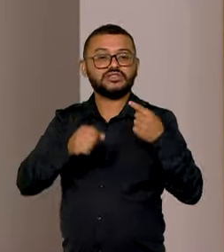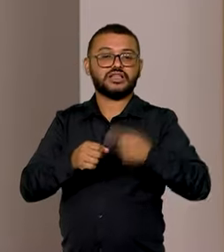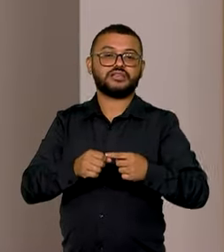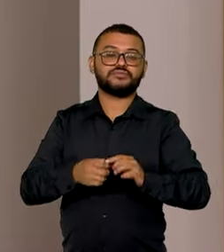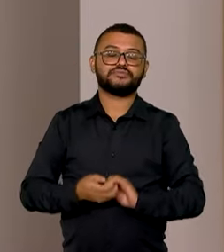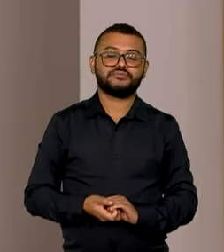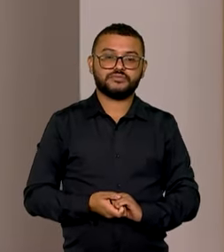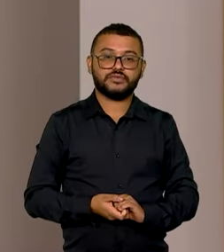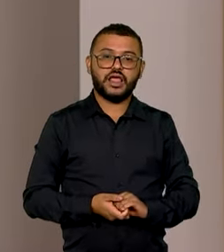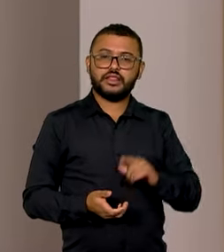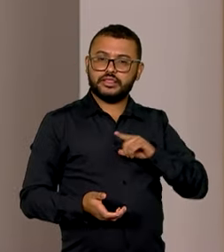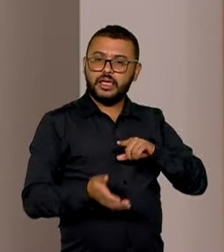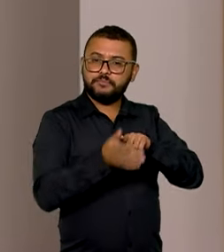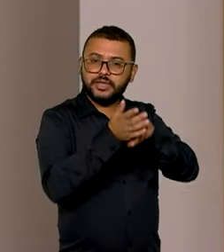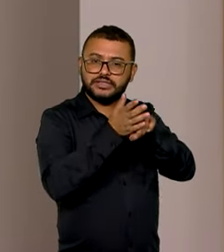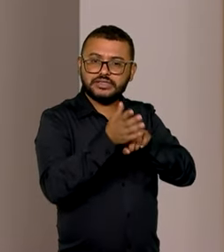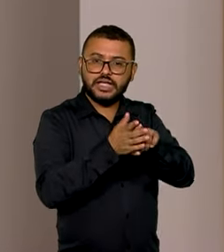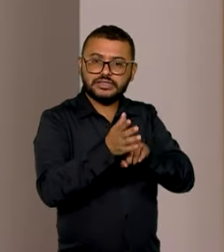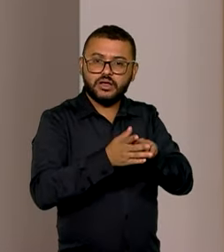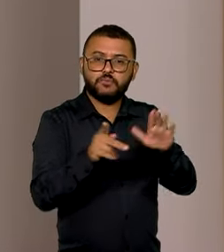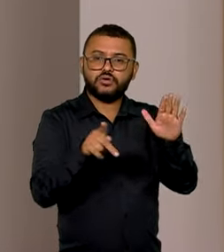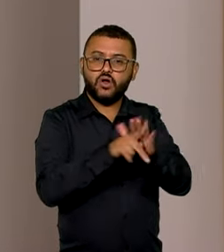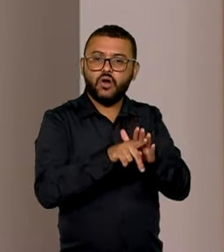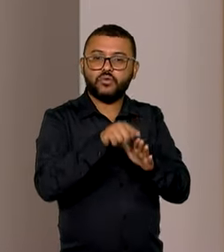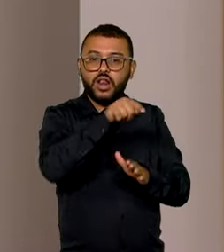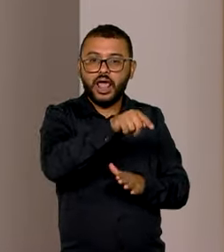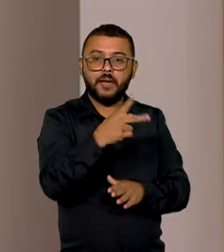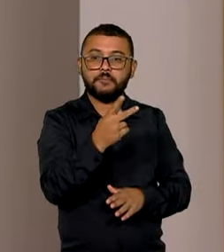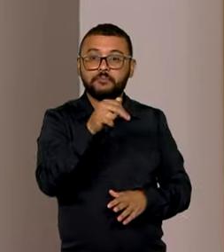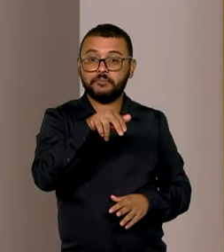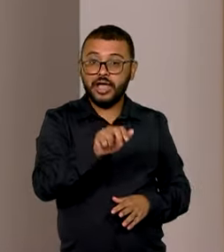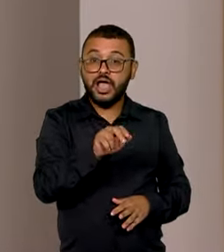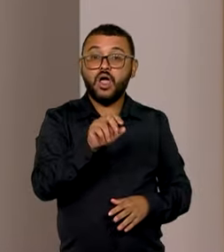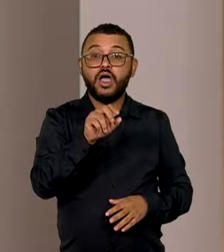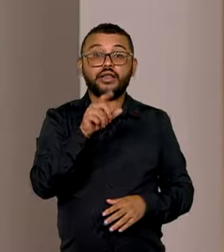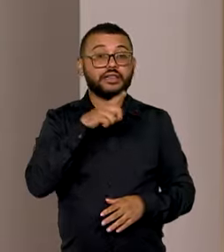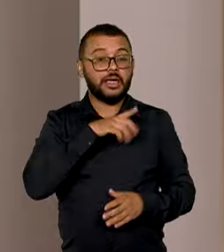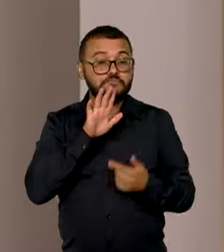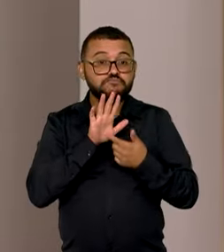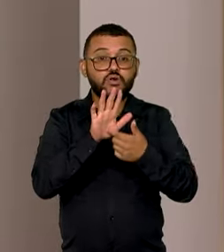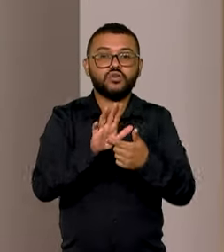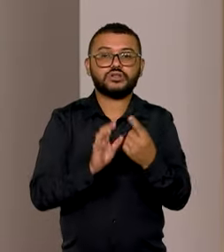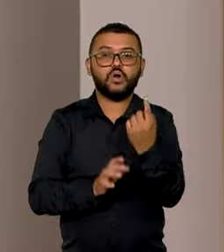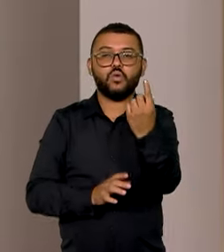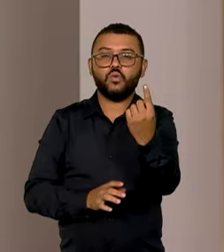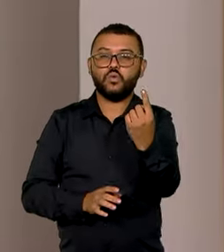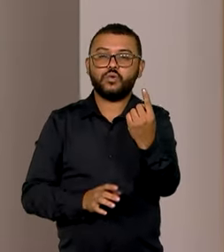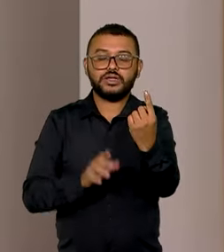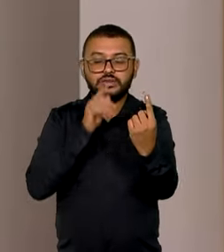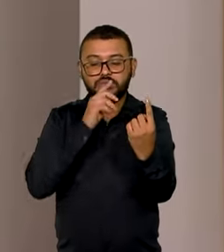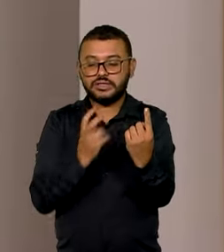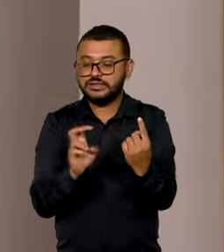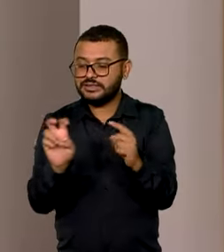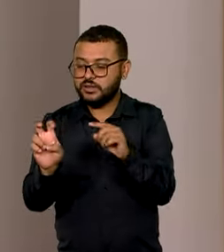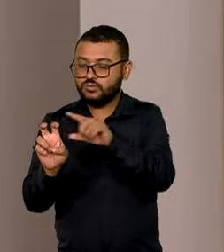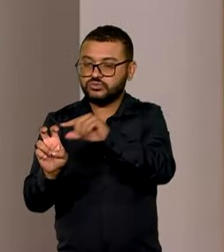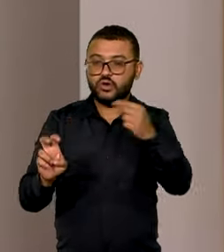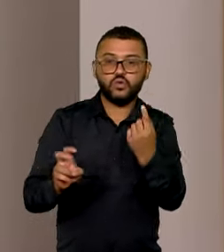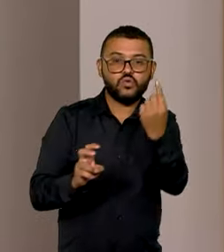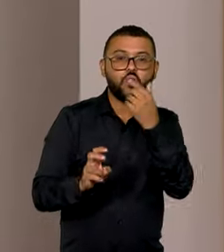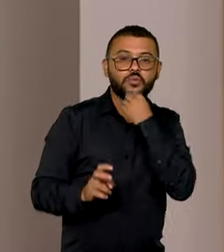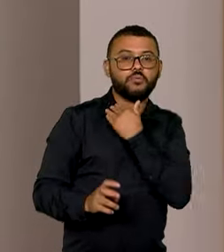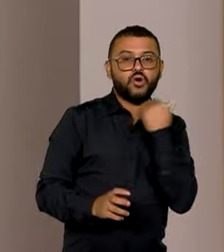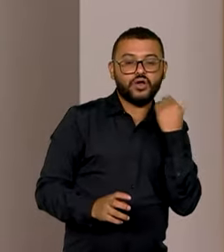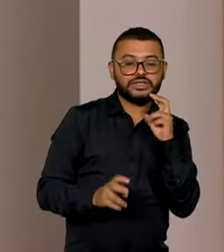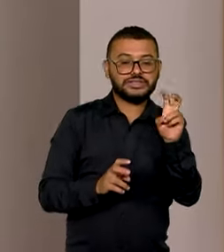Uma pesquisa da Organização Pan-Americana de Saúde apontou que um em cada cinco homens morre antes